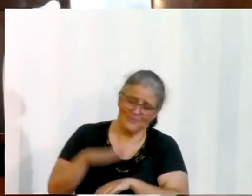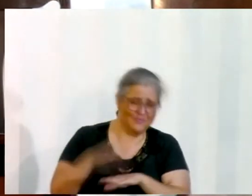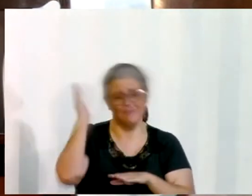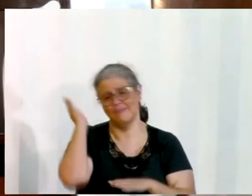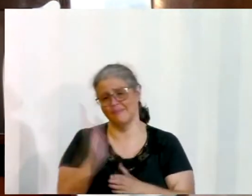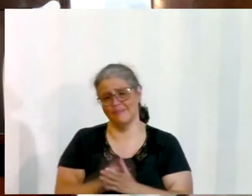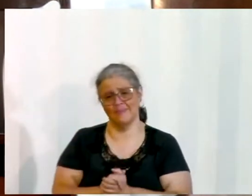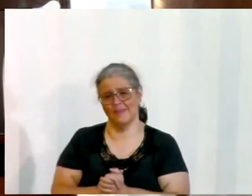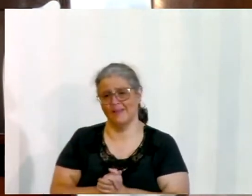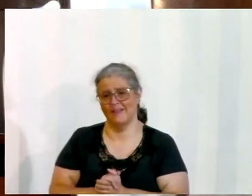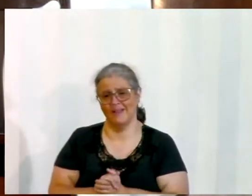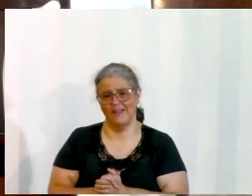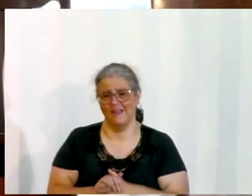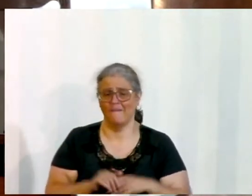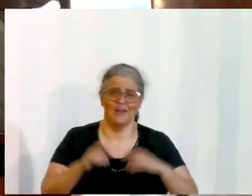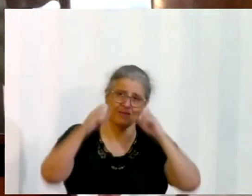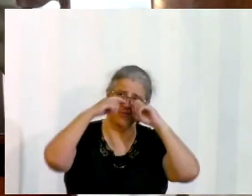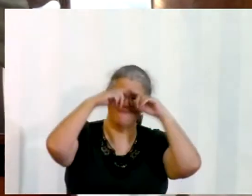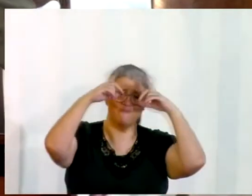eu quero crescer mais,